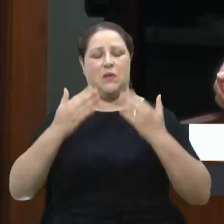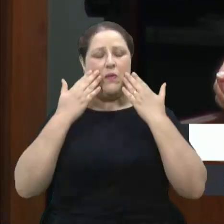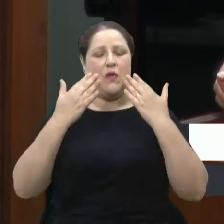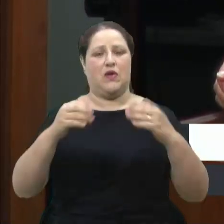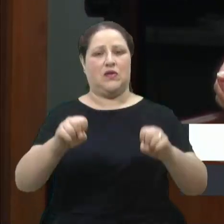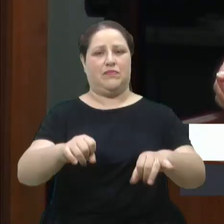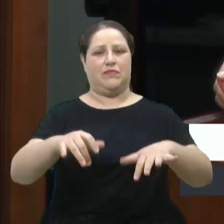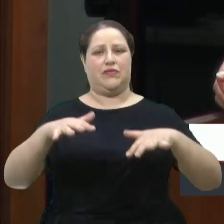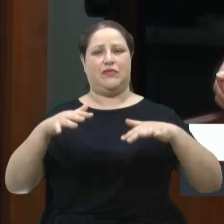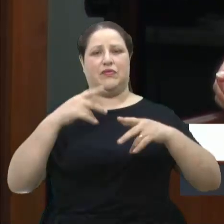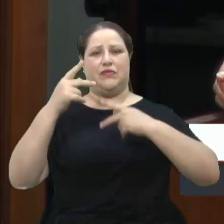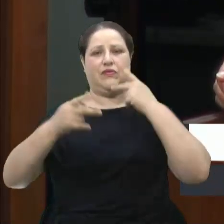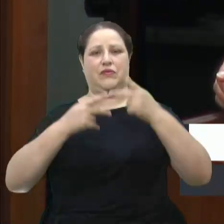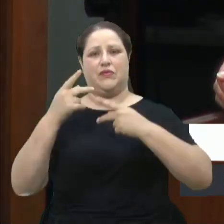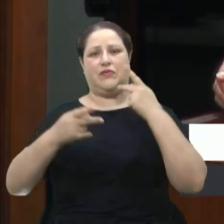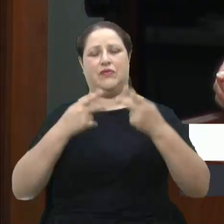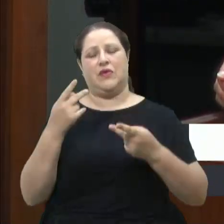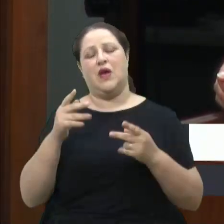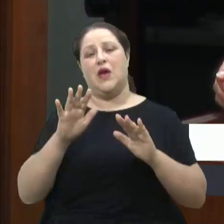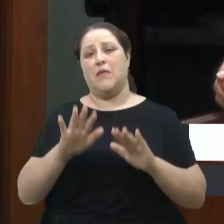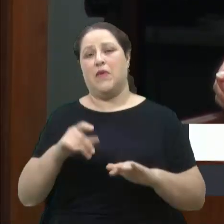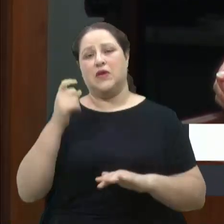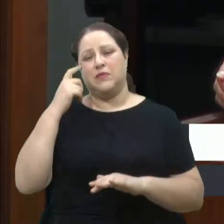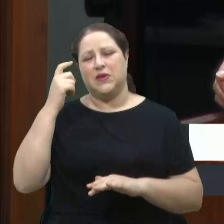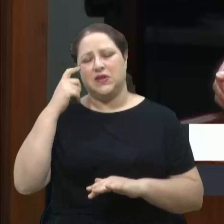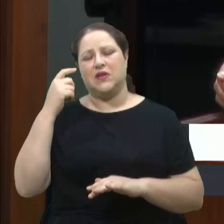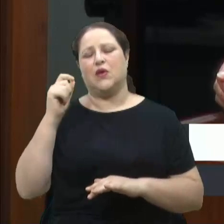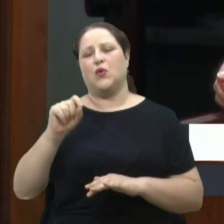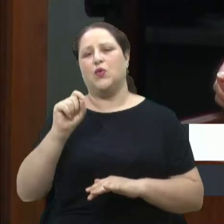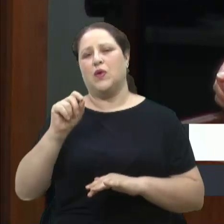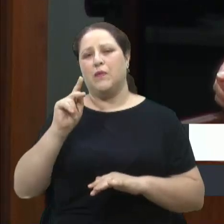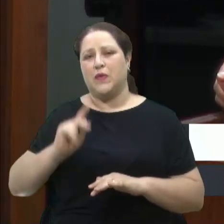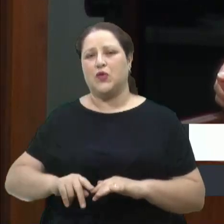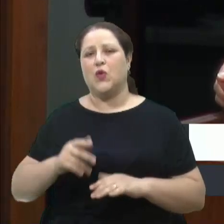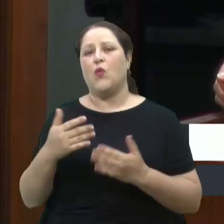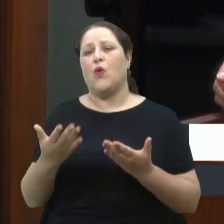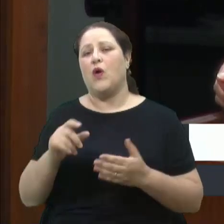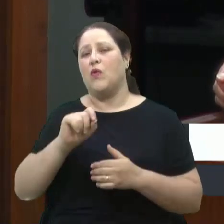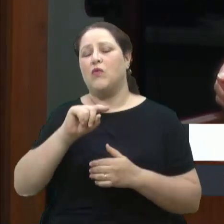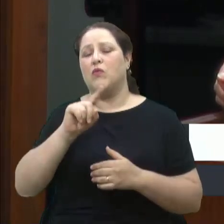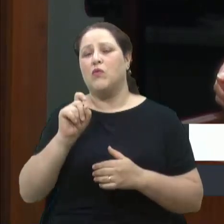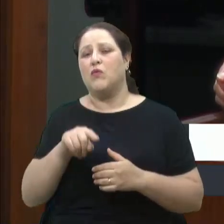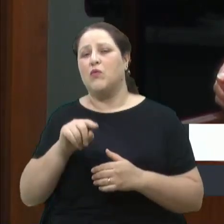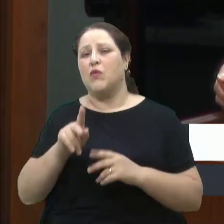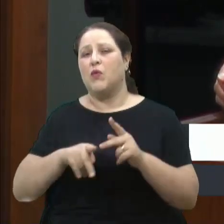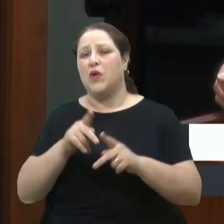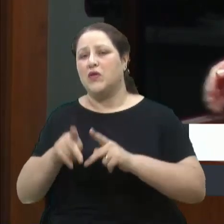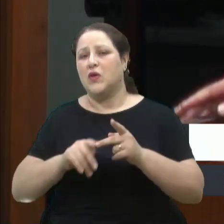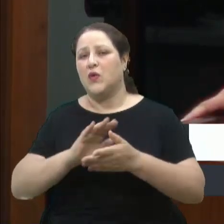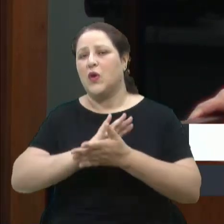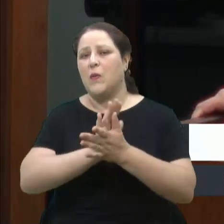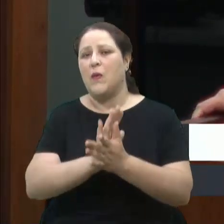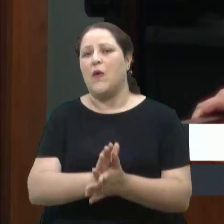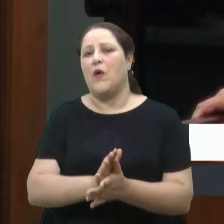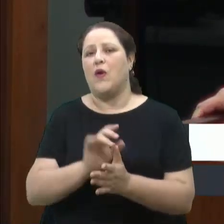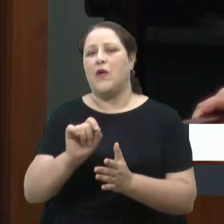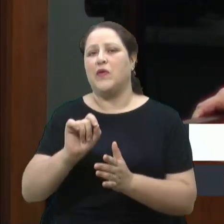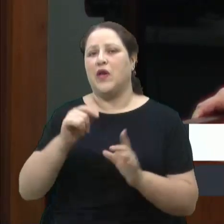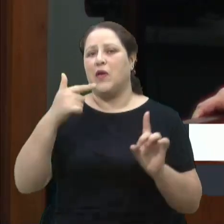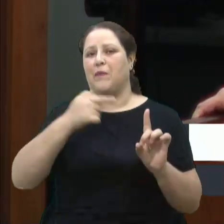pensar em quem é a população que morre por arma de fogo no nosso país. Quem é a população que se sente